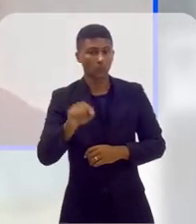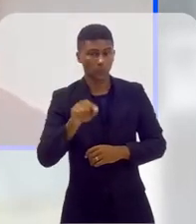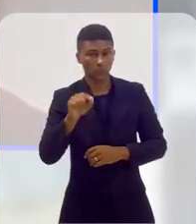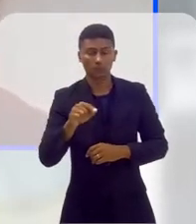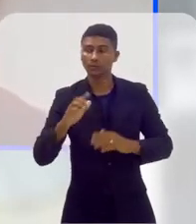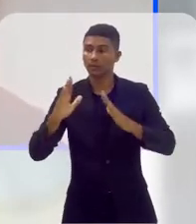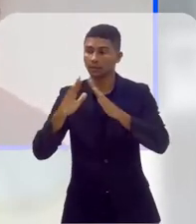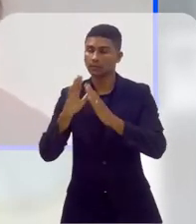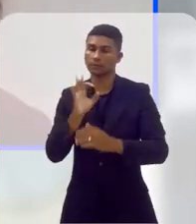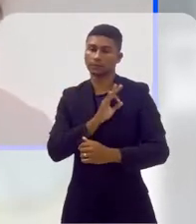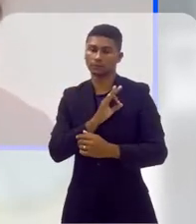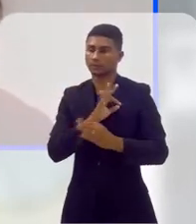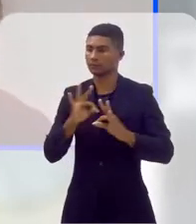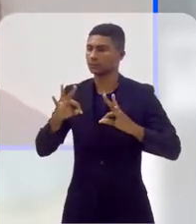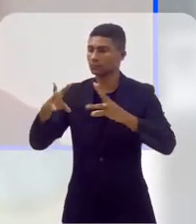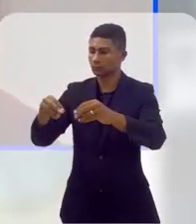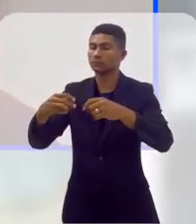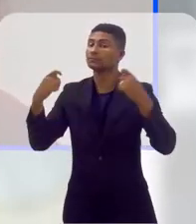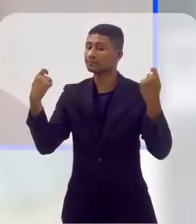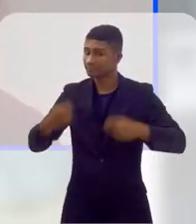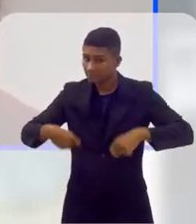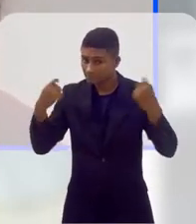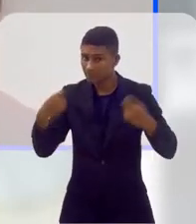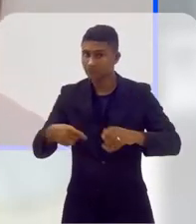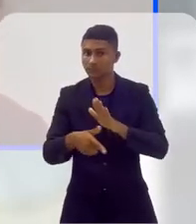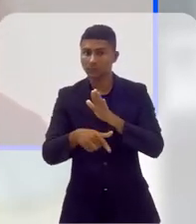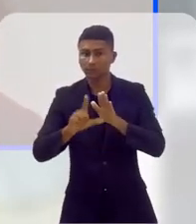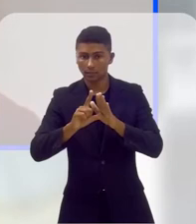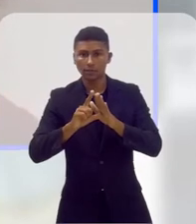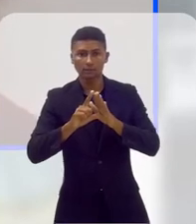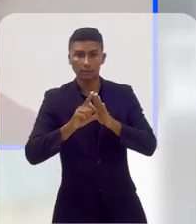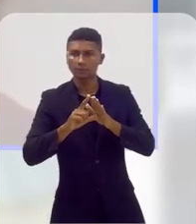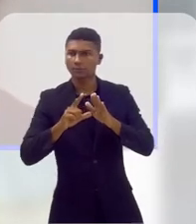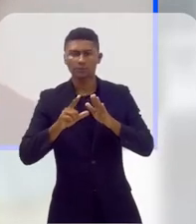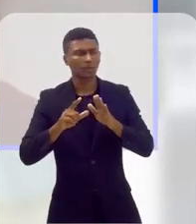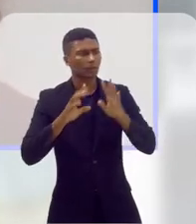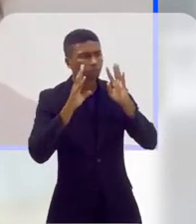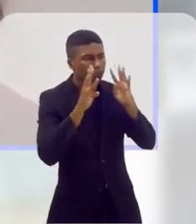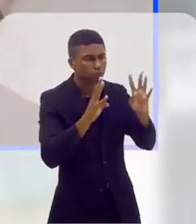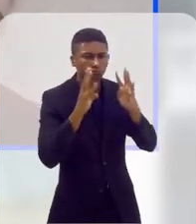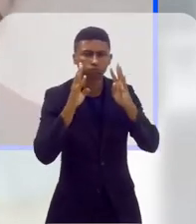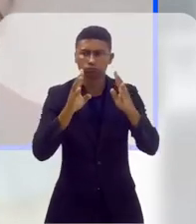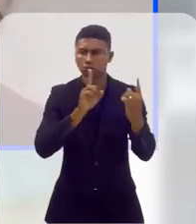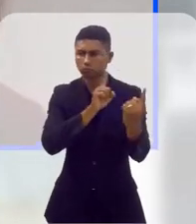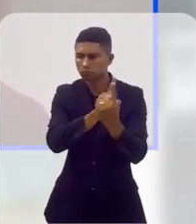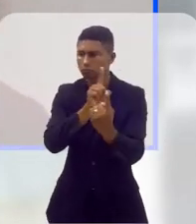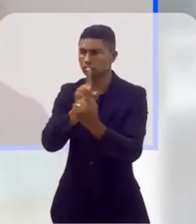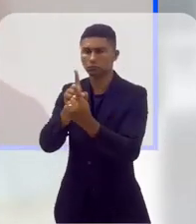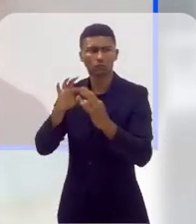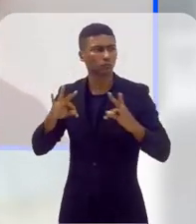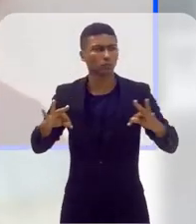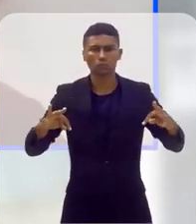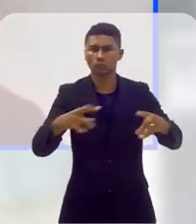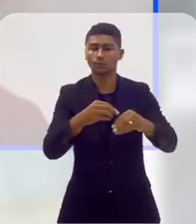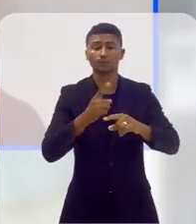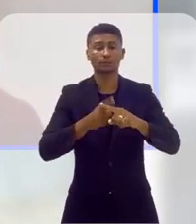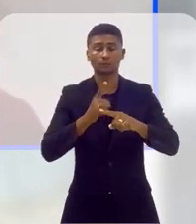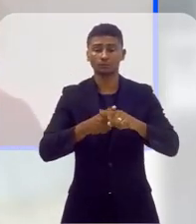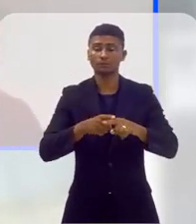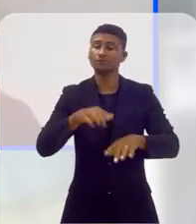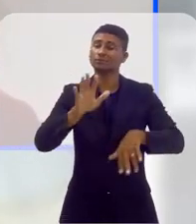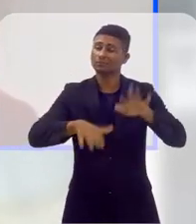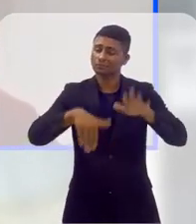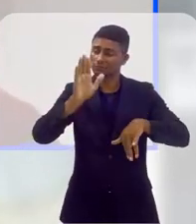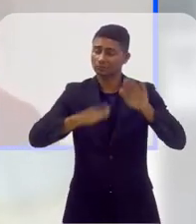todas as delegacias precisam estar preparadas para atender a todas e todas, porque nem sempre essa população tem como chegar